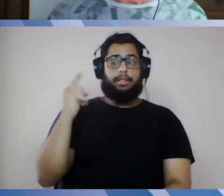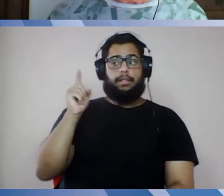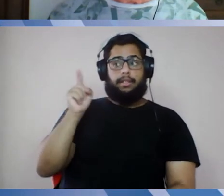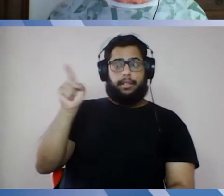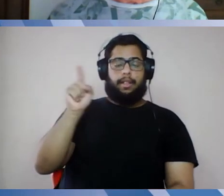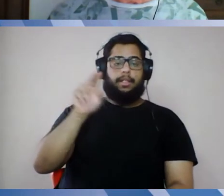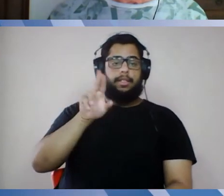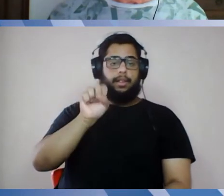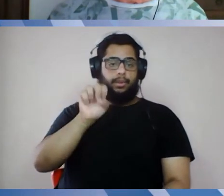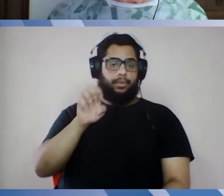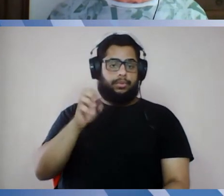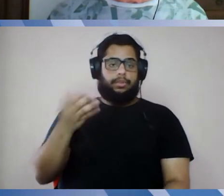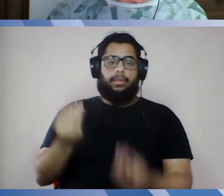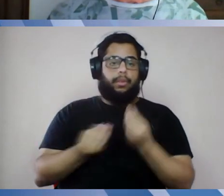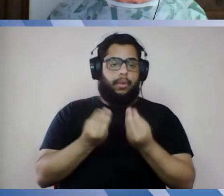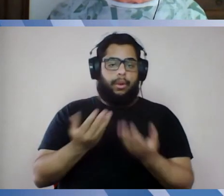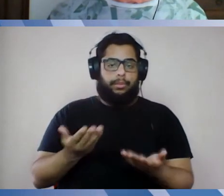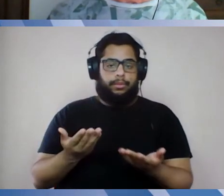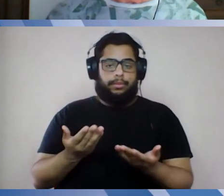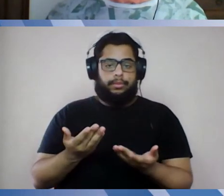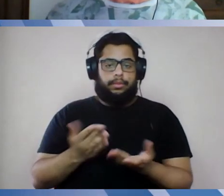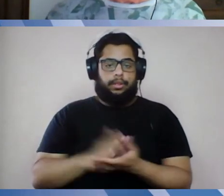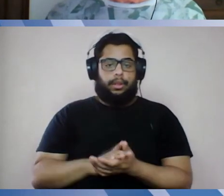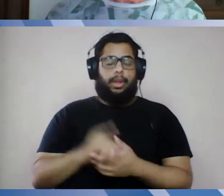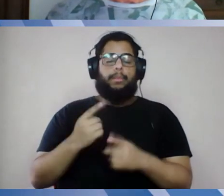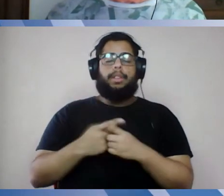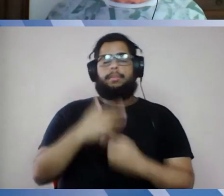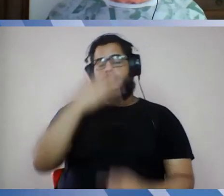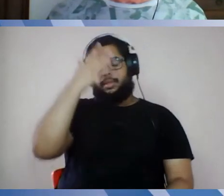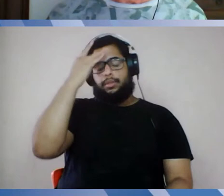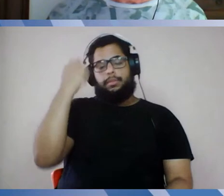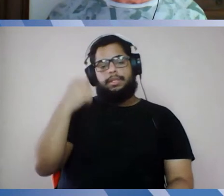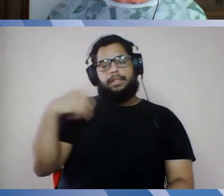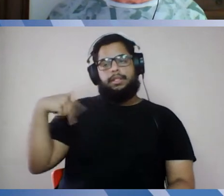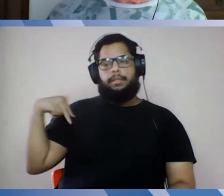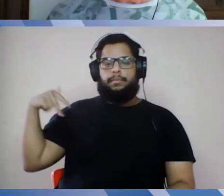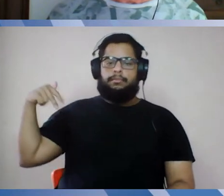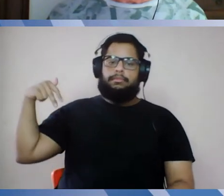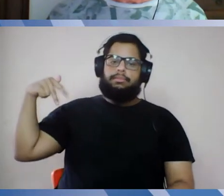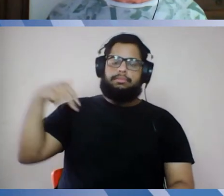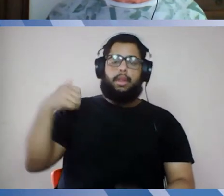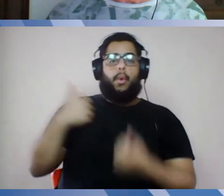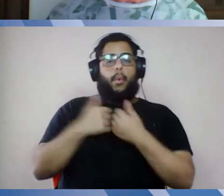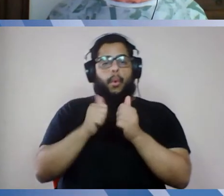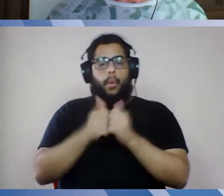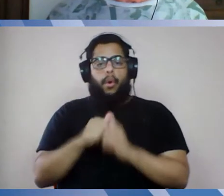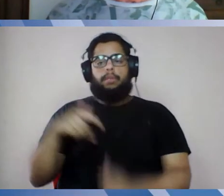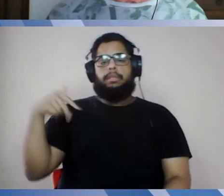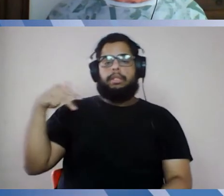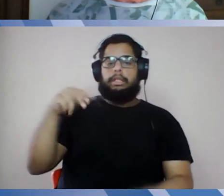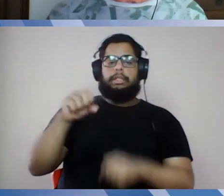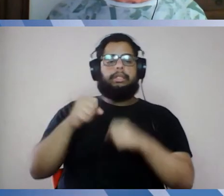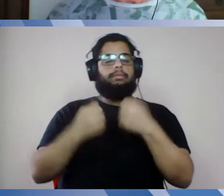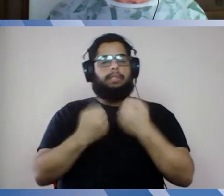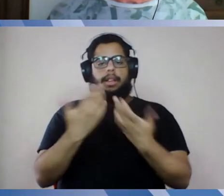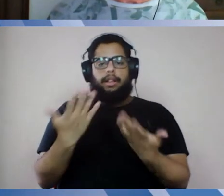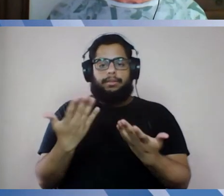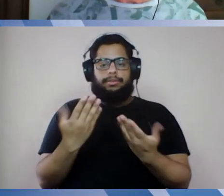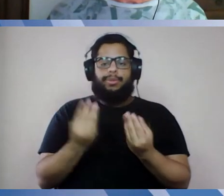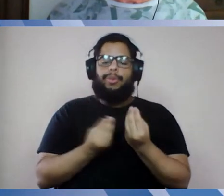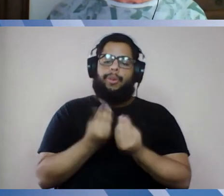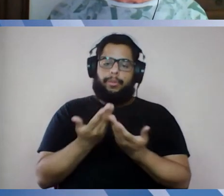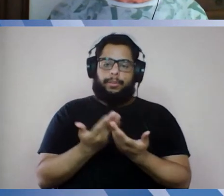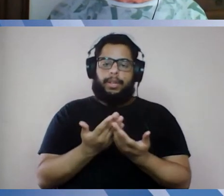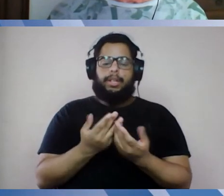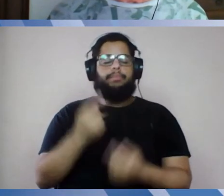gerontologia no dia grande, sendo que essa pessoa vai se deslocar possivelmente de ônibus ou precariamente. Então, a função é